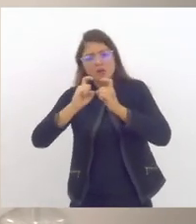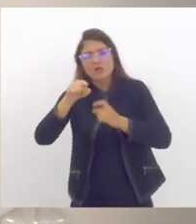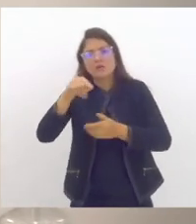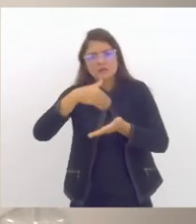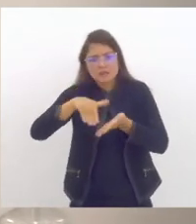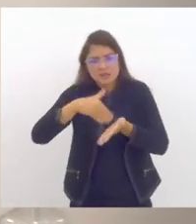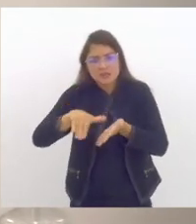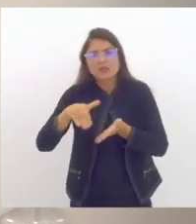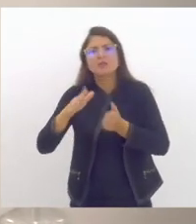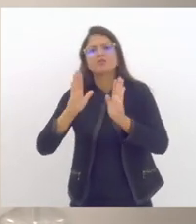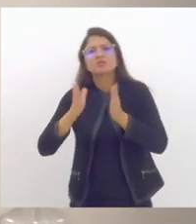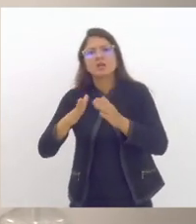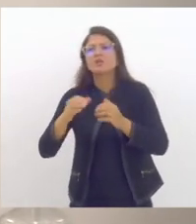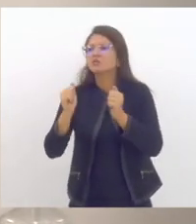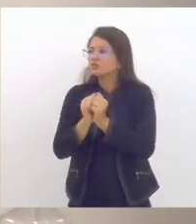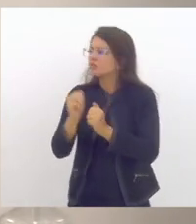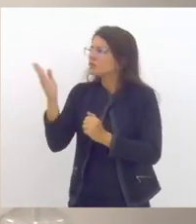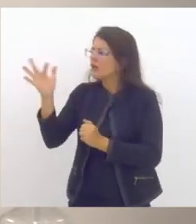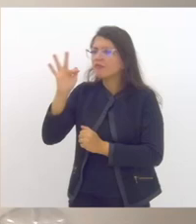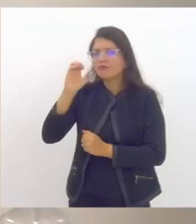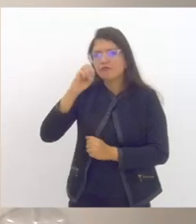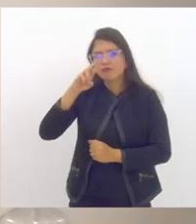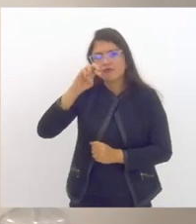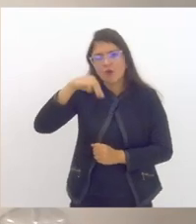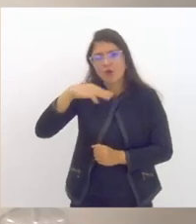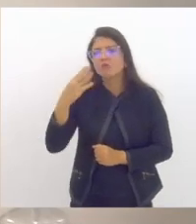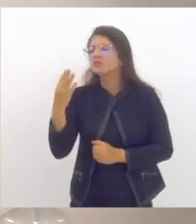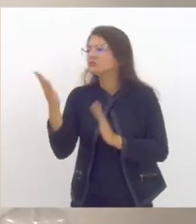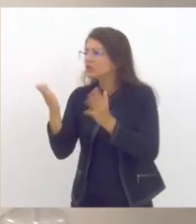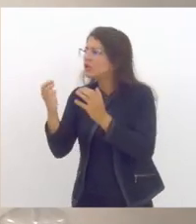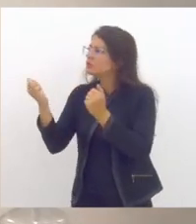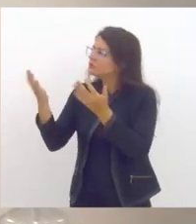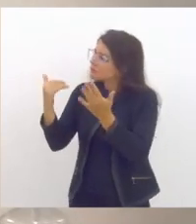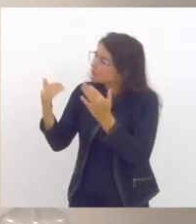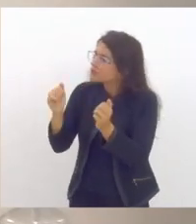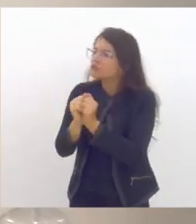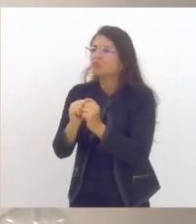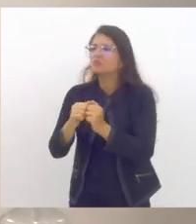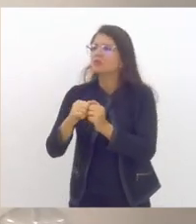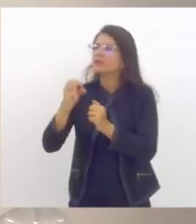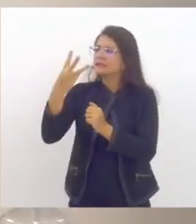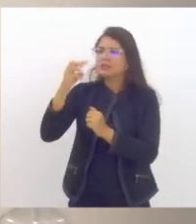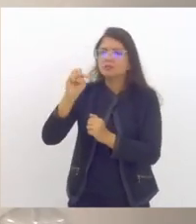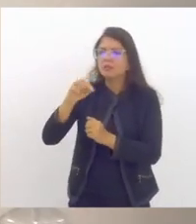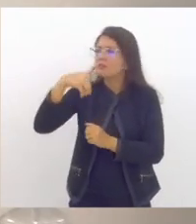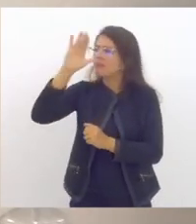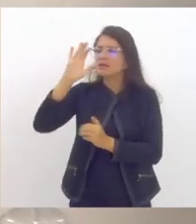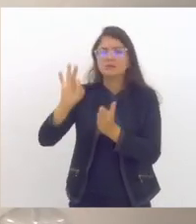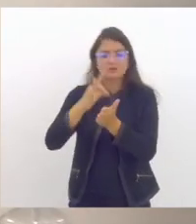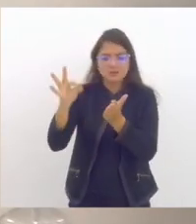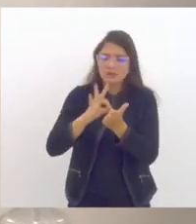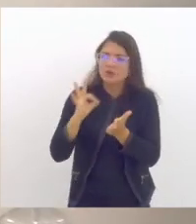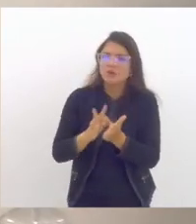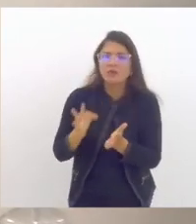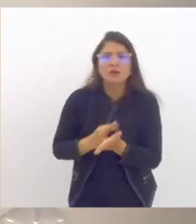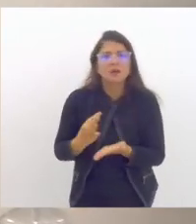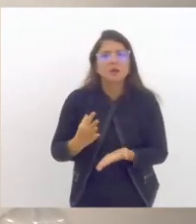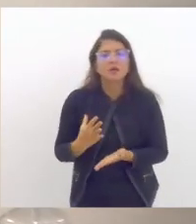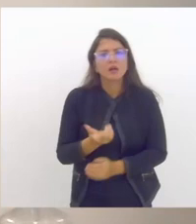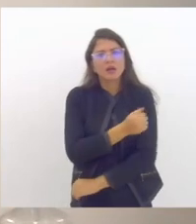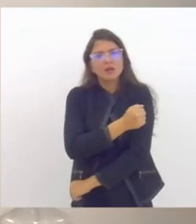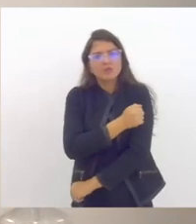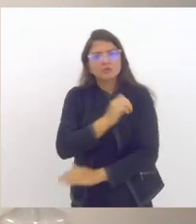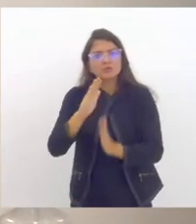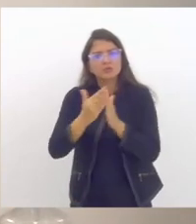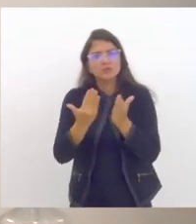com o fórum de gremios já entregamos um abaixo assinado com mais de 6 mil assinaturas e é evidente que o aluno que só tem na escola a fonte